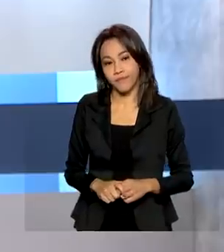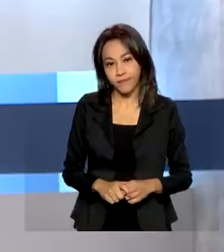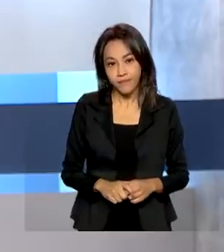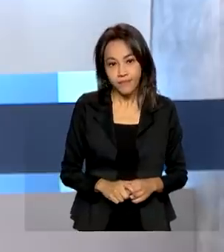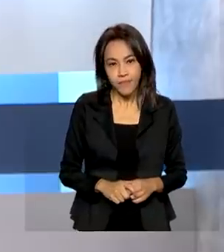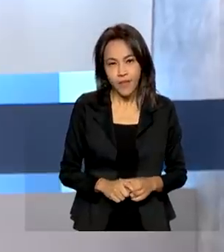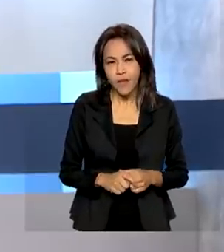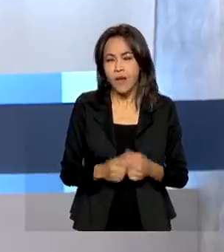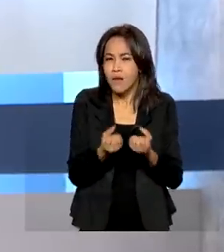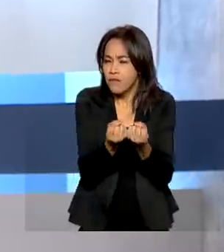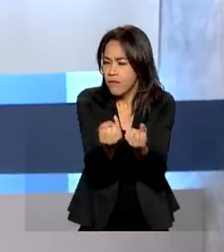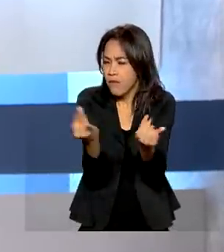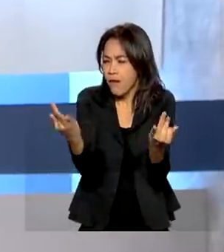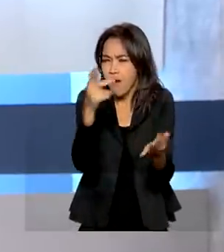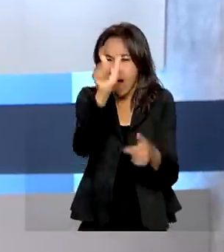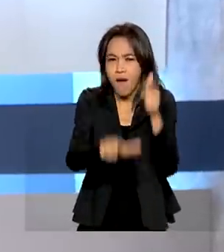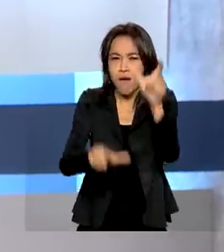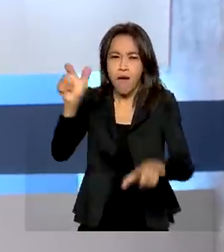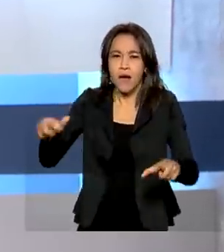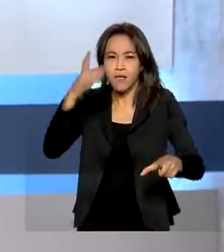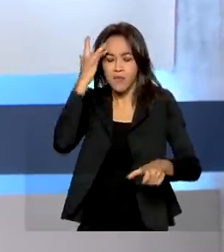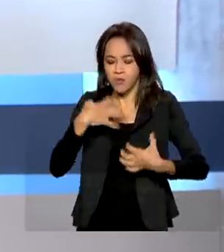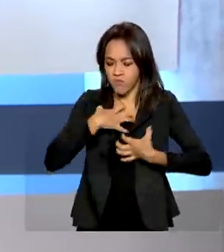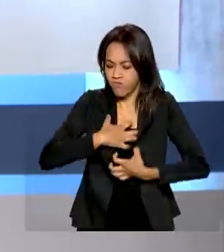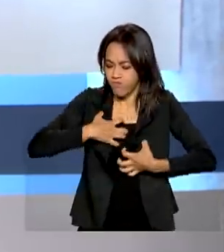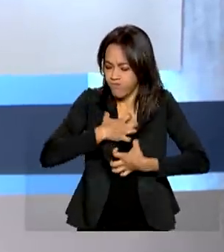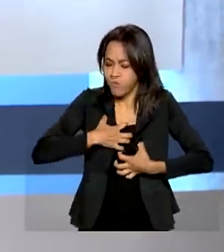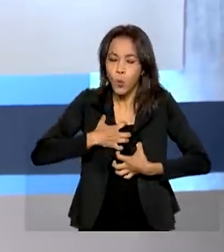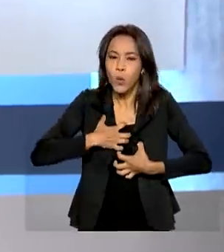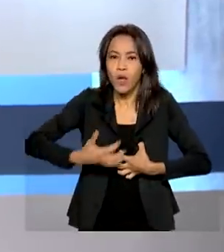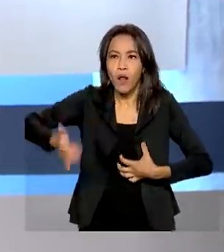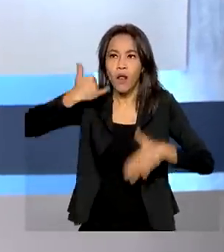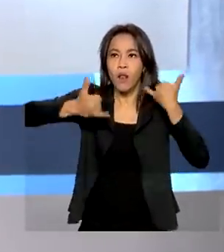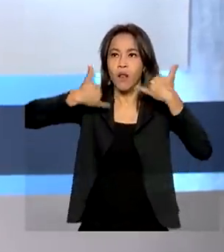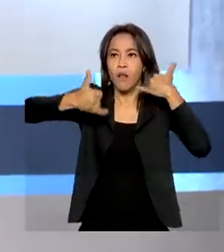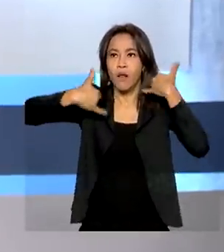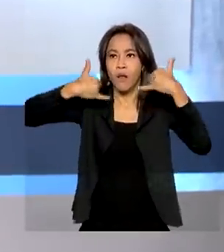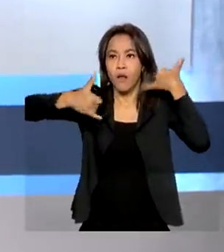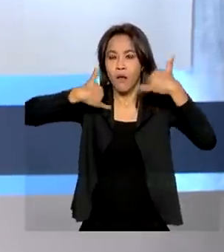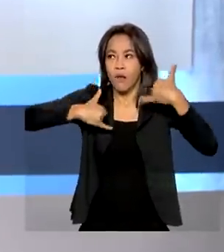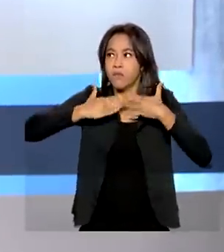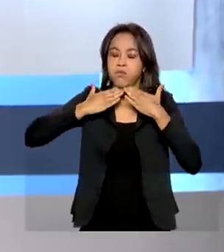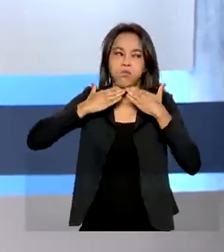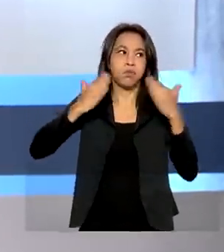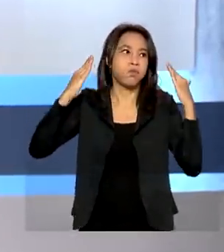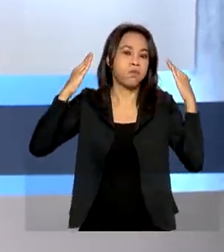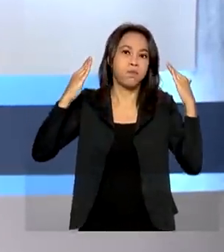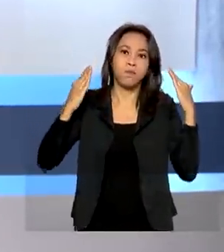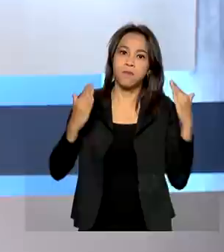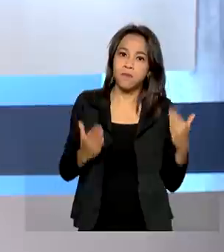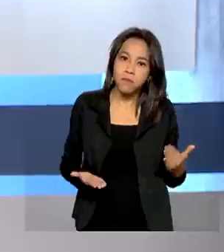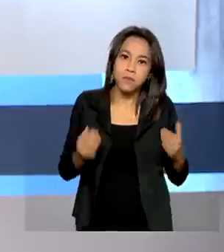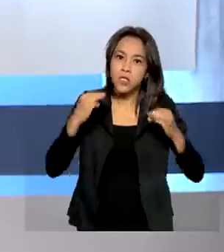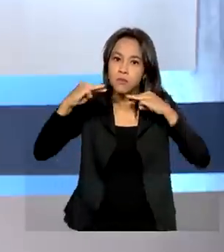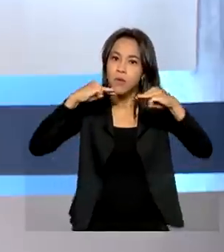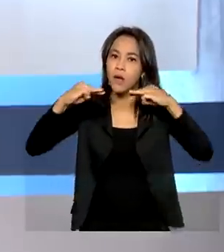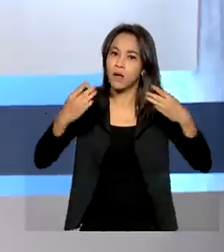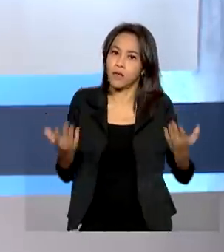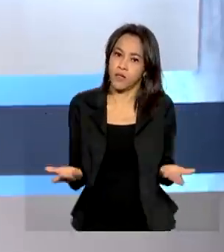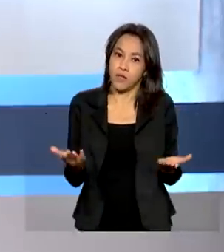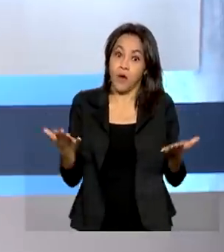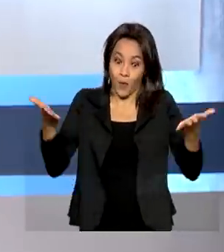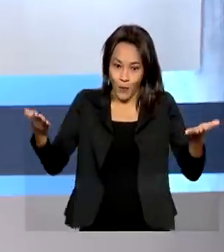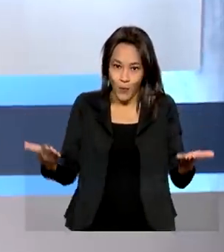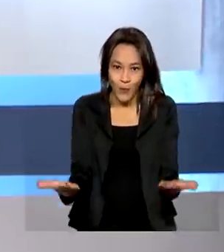Muitos consumidores têm sido incomodados com a quantidade de ligações indesejadas de empresas de telemarketing. Mas, a